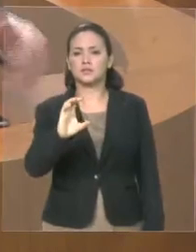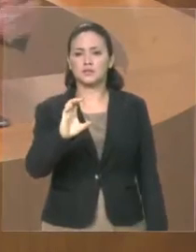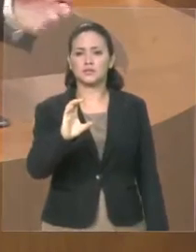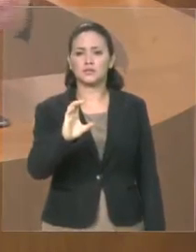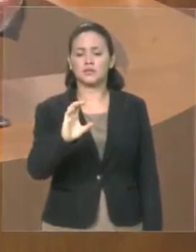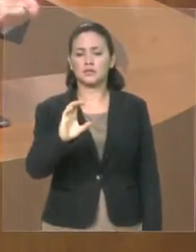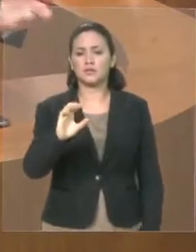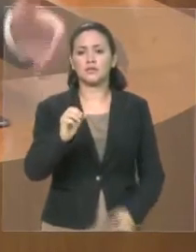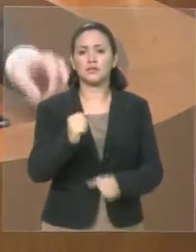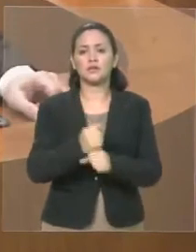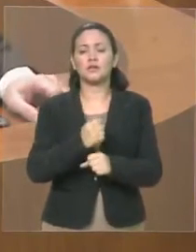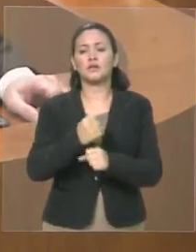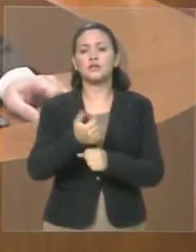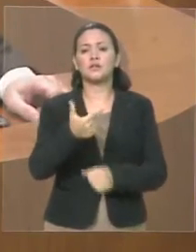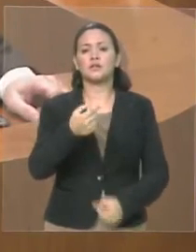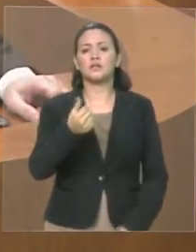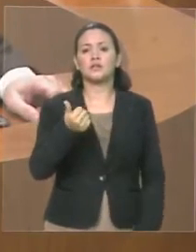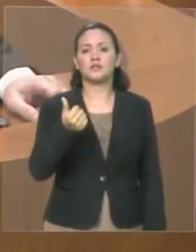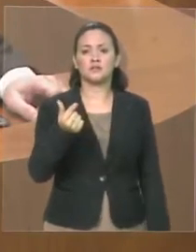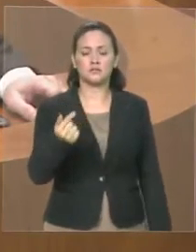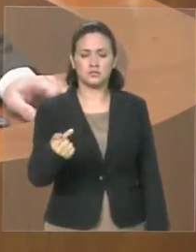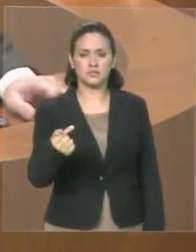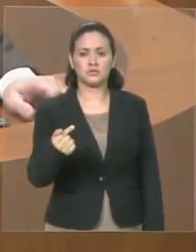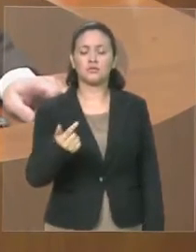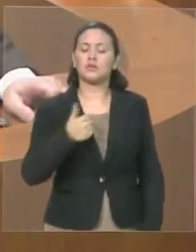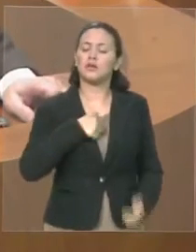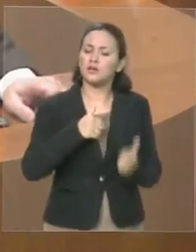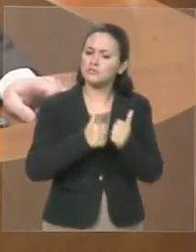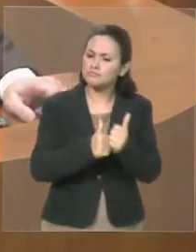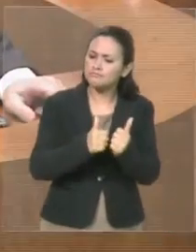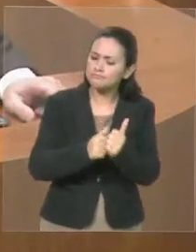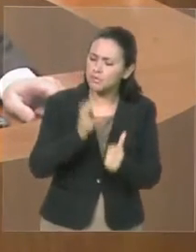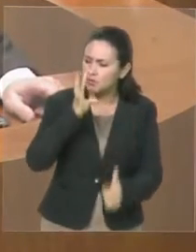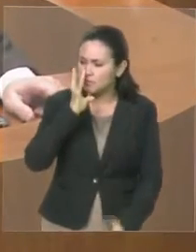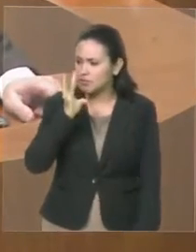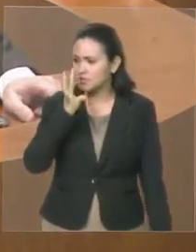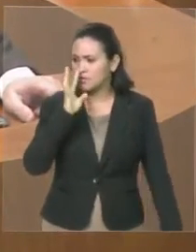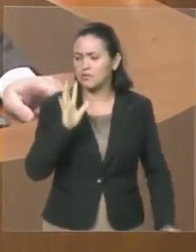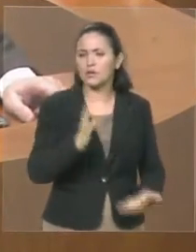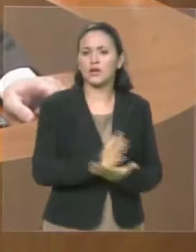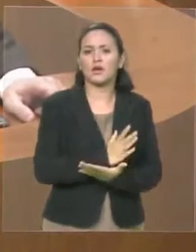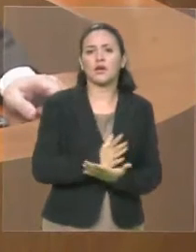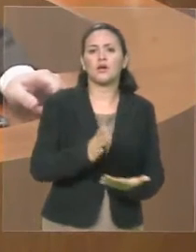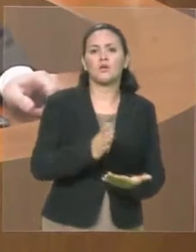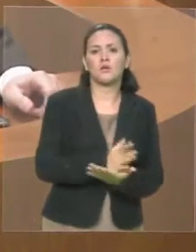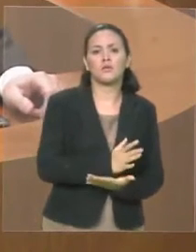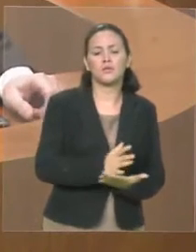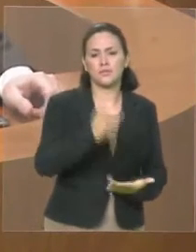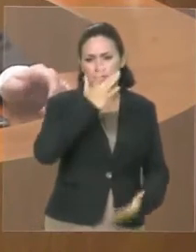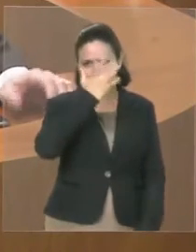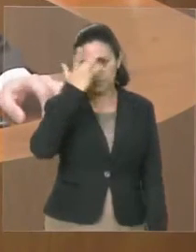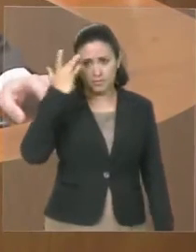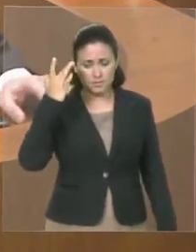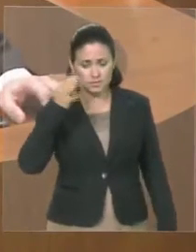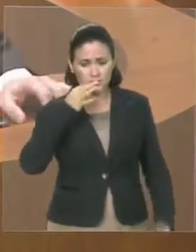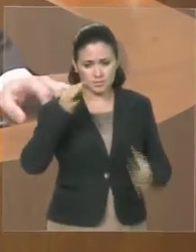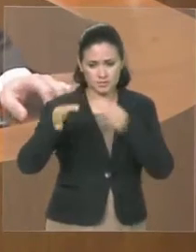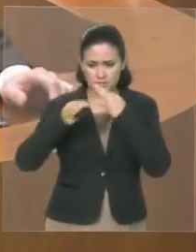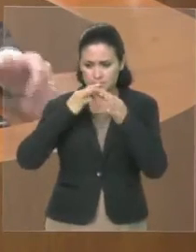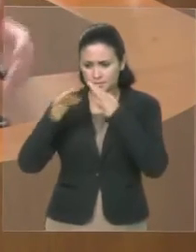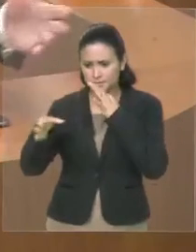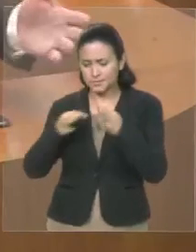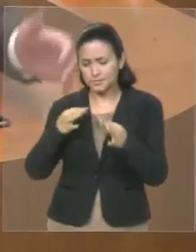não só a manifestação de alguns torcedores, como alguns posicionamentos individuais